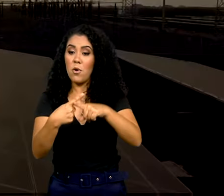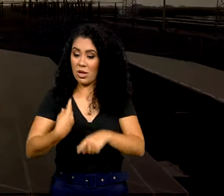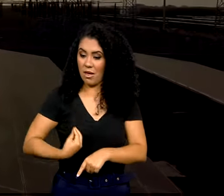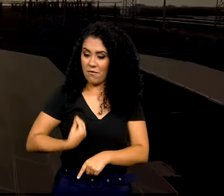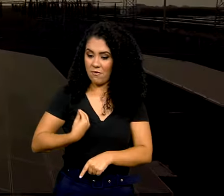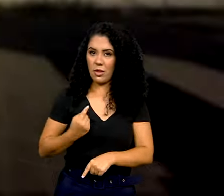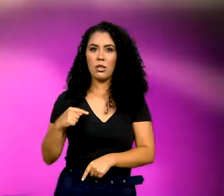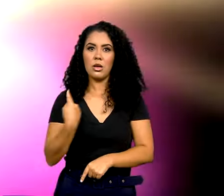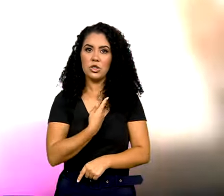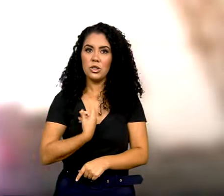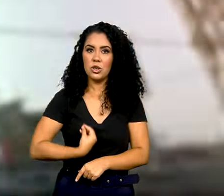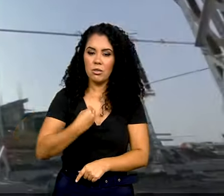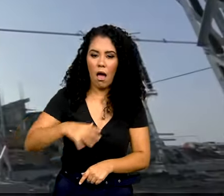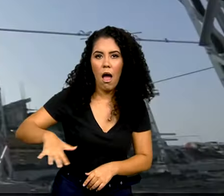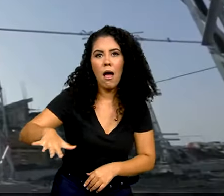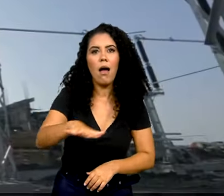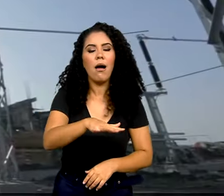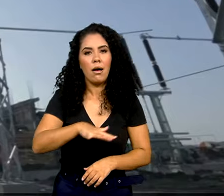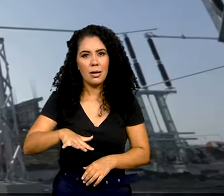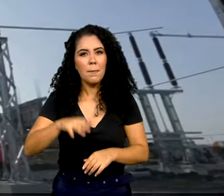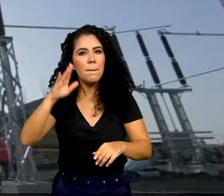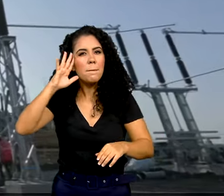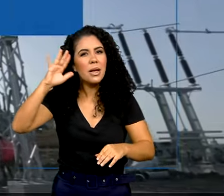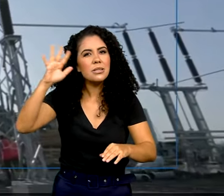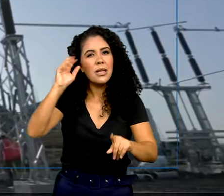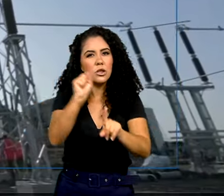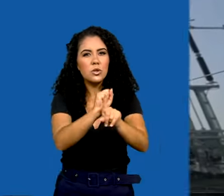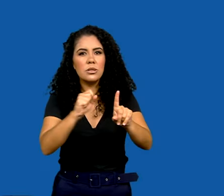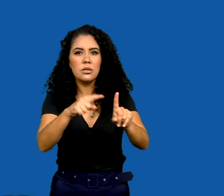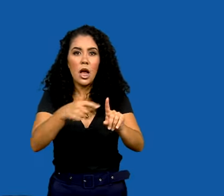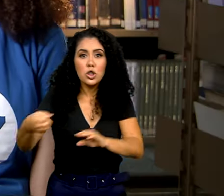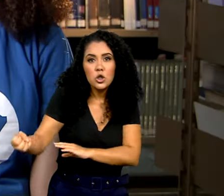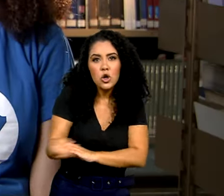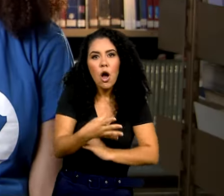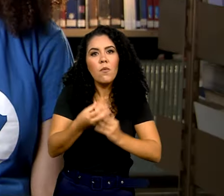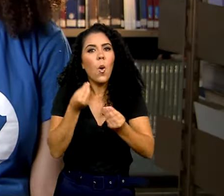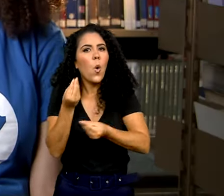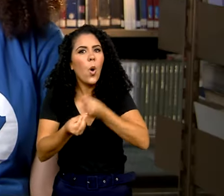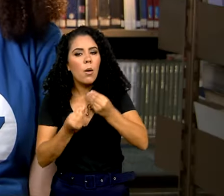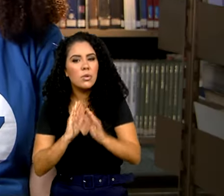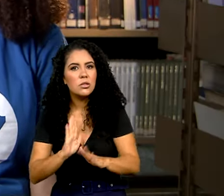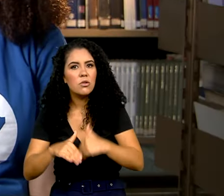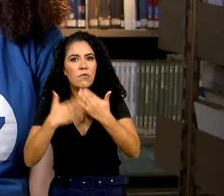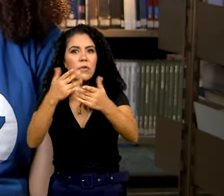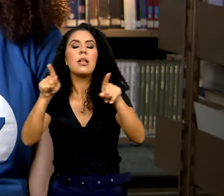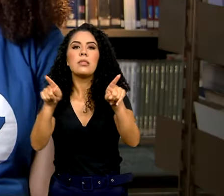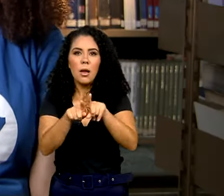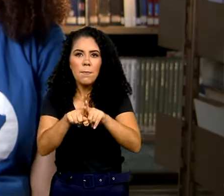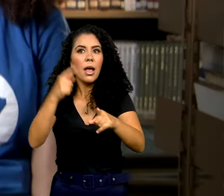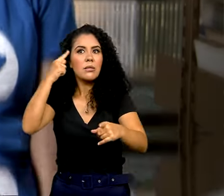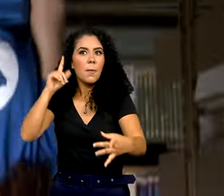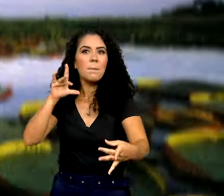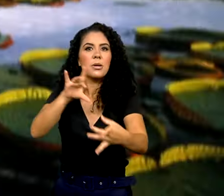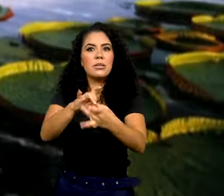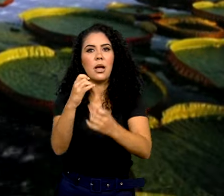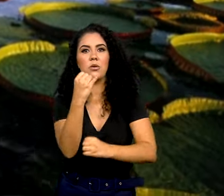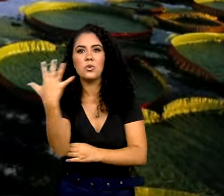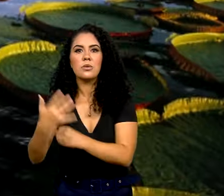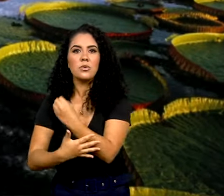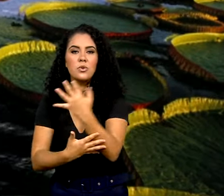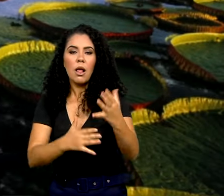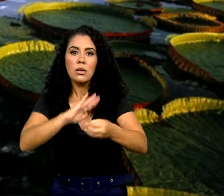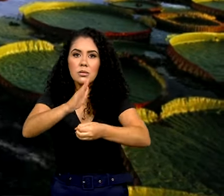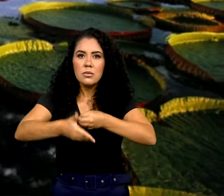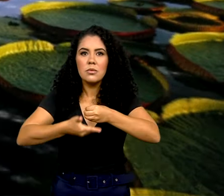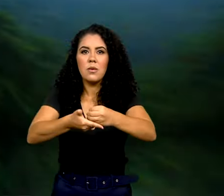isso no centro do debate, porque nossas vidas estão em jogo, né? Pensar em uma nova sociedade, pensar como vamos nos desenvolver, é pensar